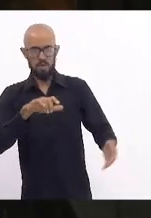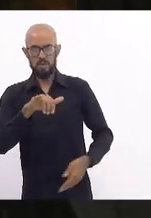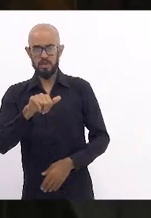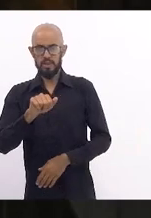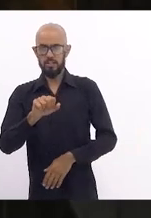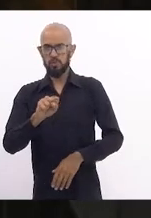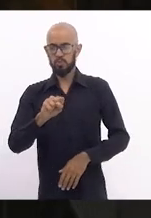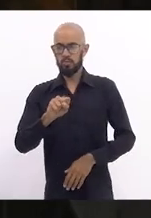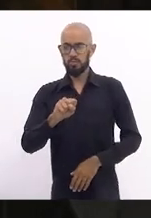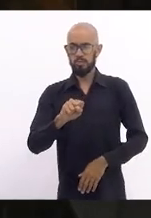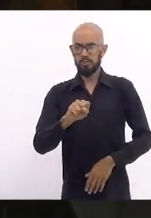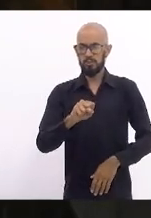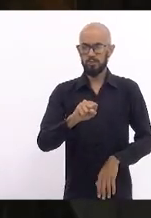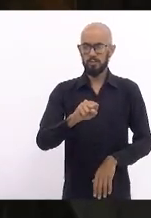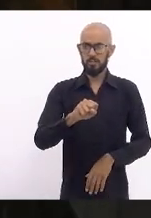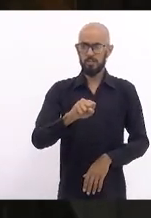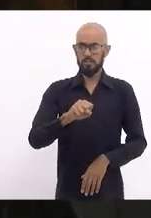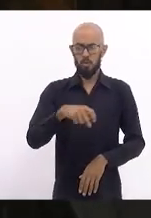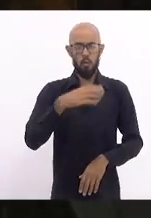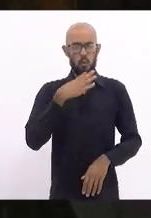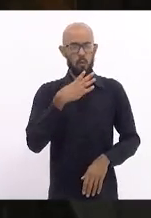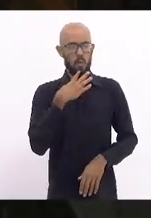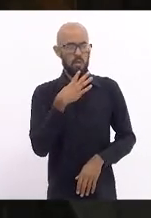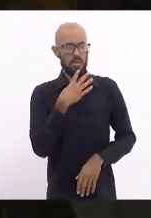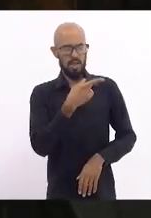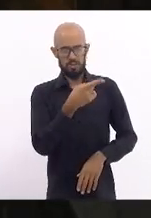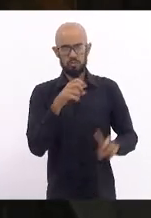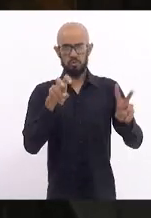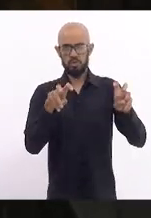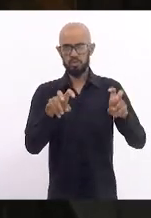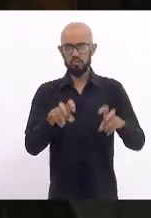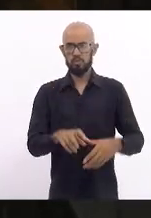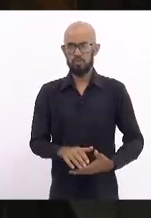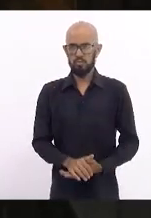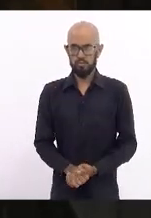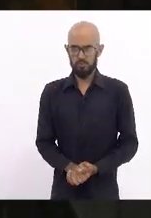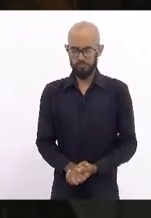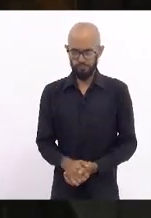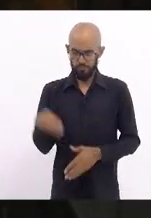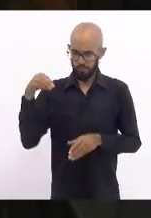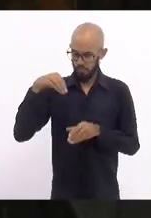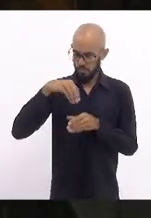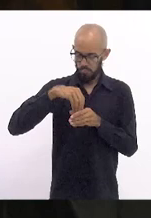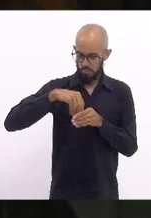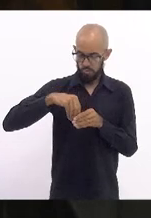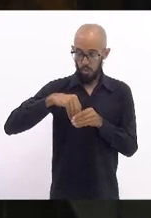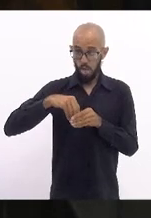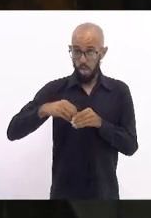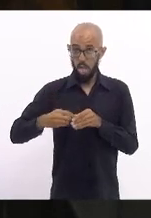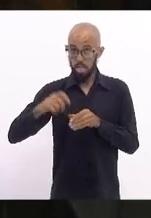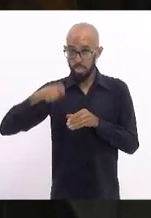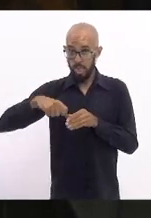Grão só dá no pé se a terra for arada e